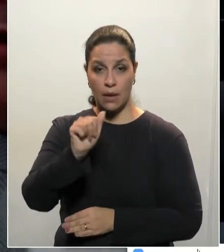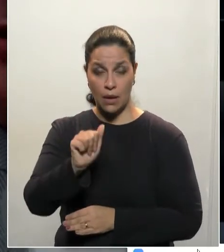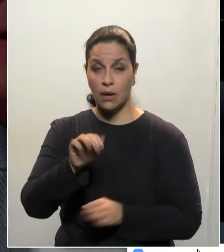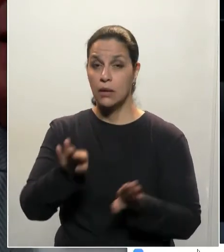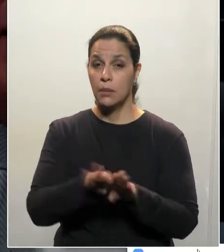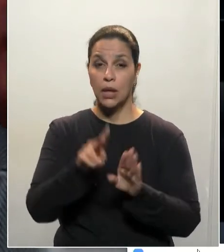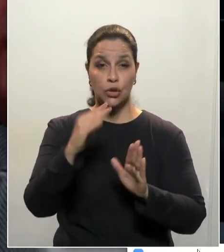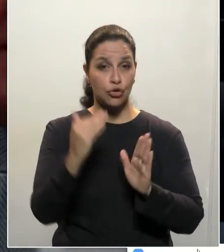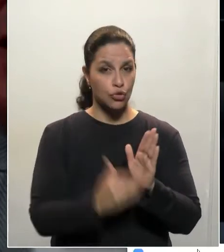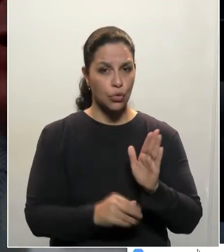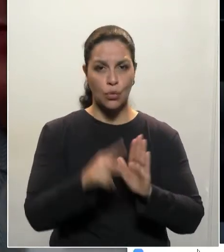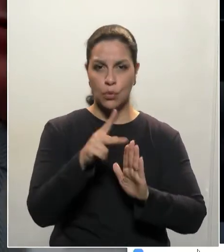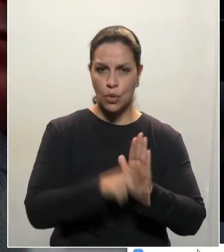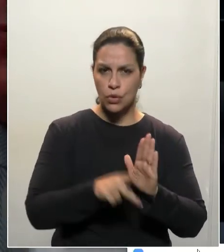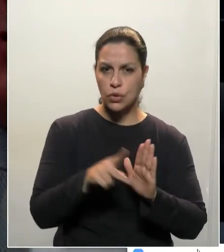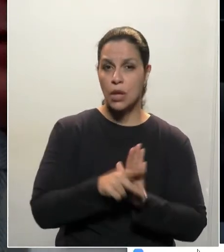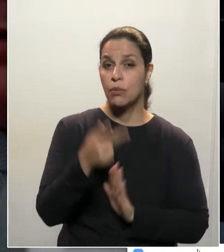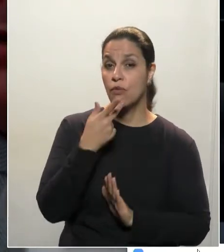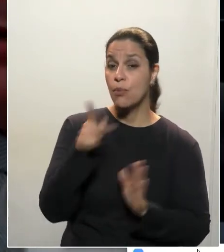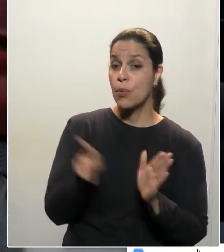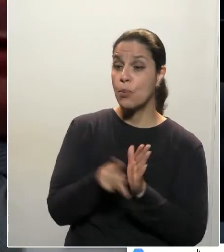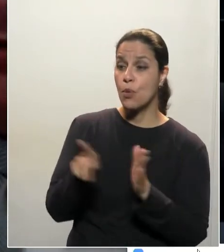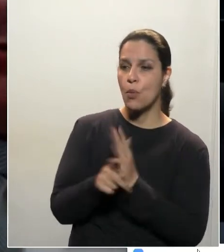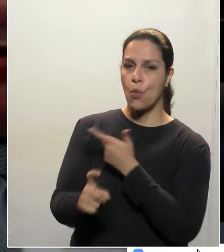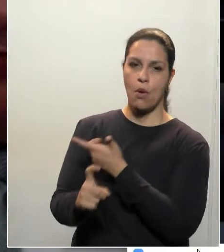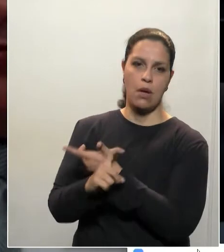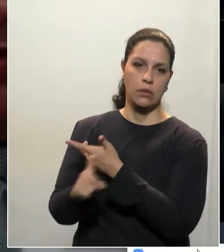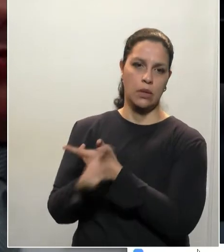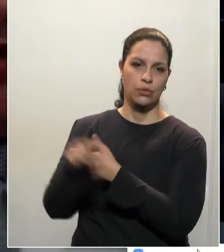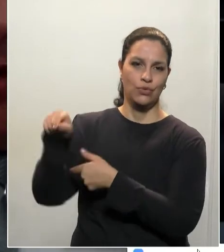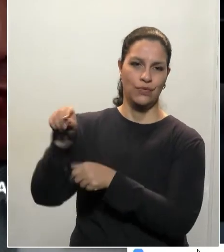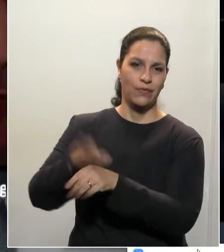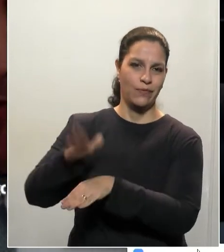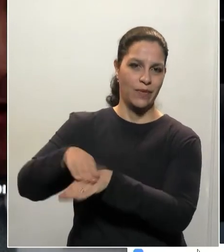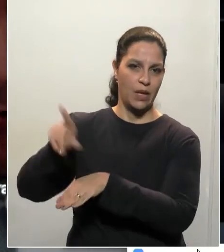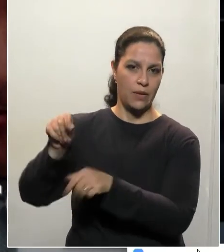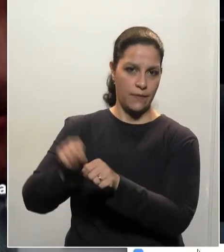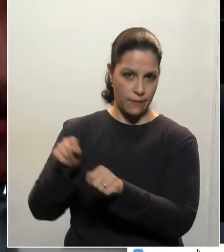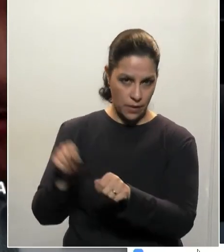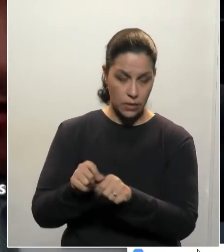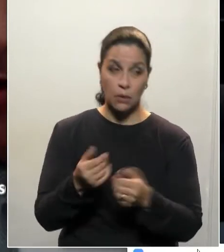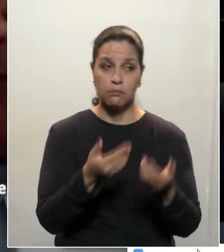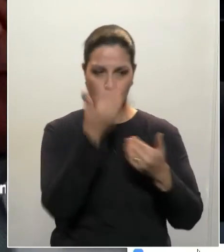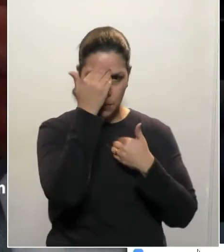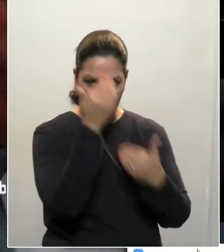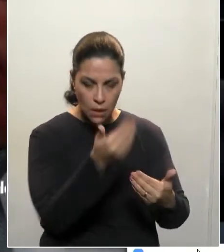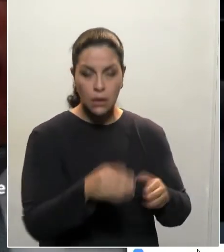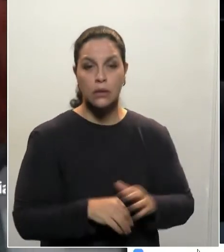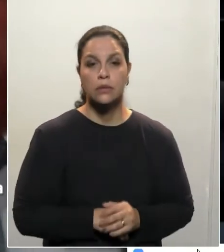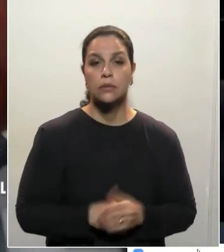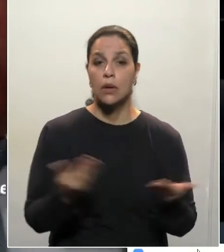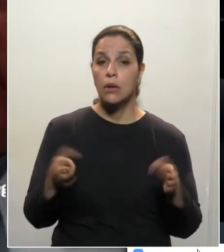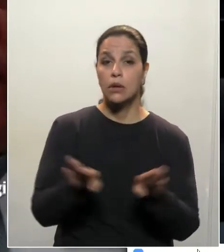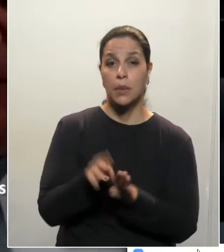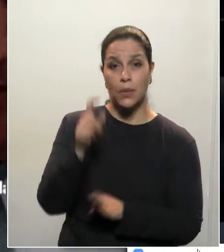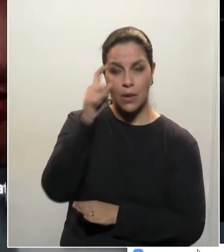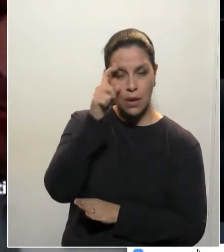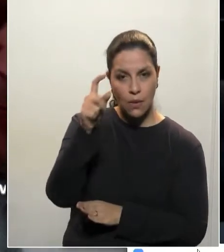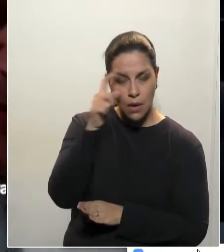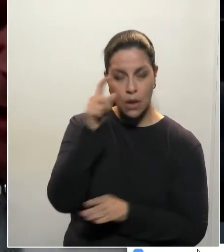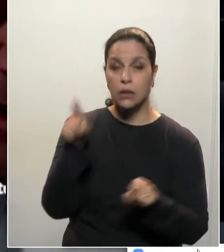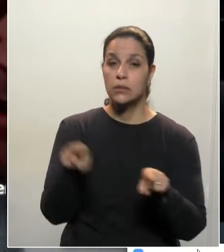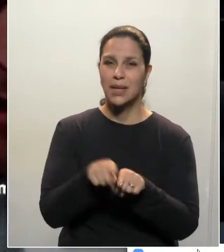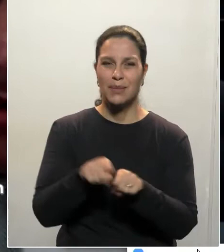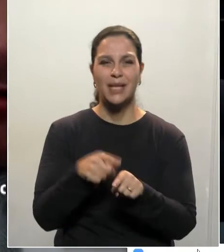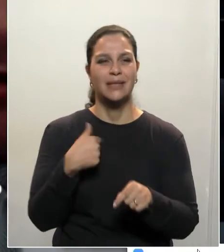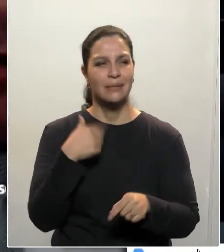retirando o projeto, entendendo que ele iniciativa do Poder Executivo, para ele ser deputado, e da mesma forma que o Ricardo Cate também teve essa